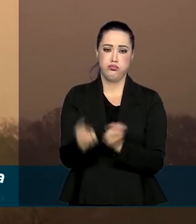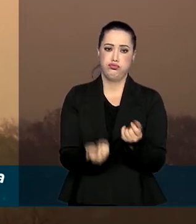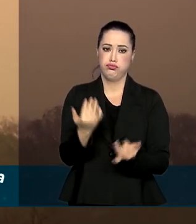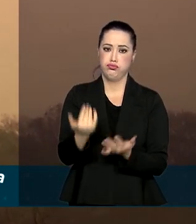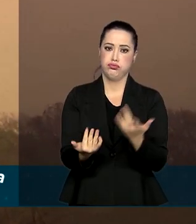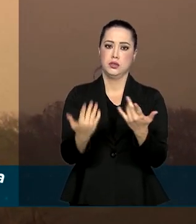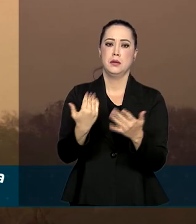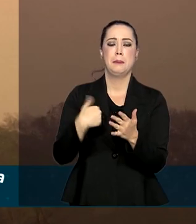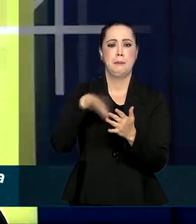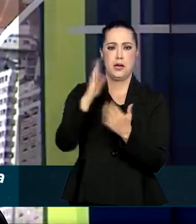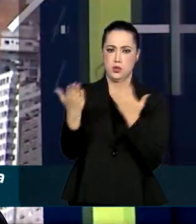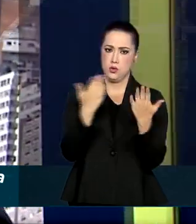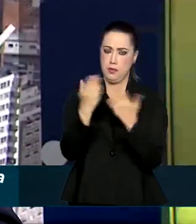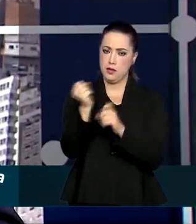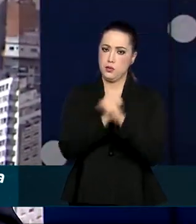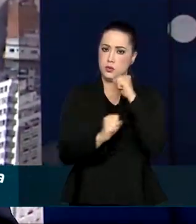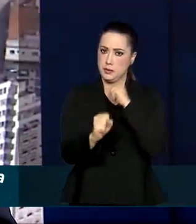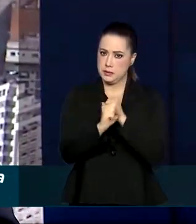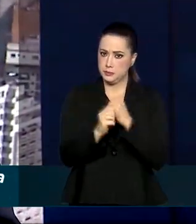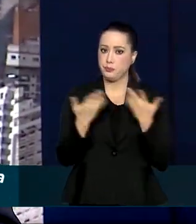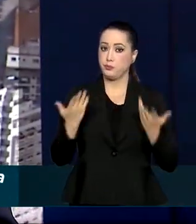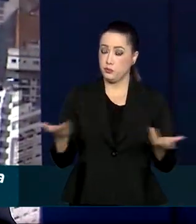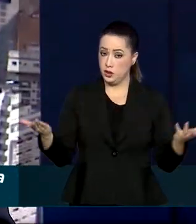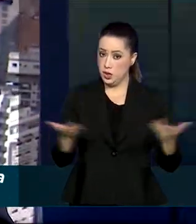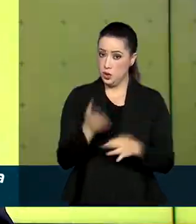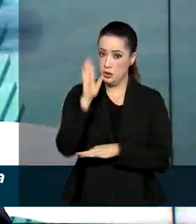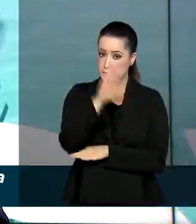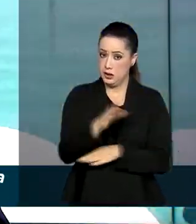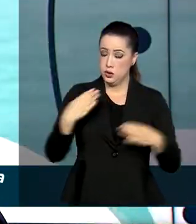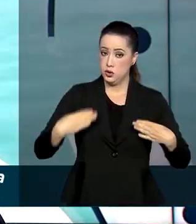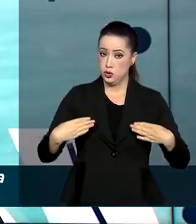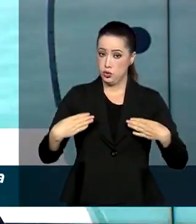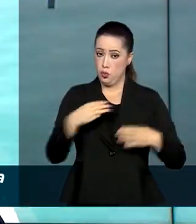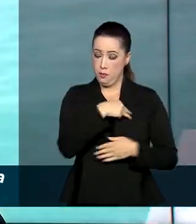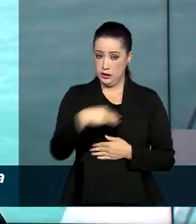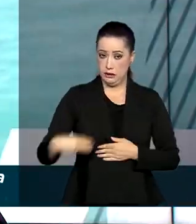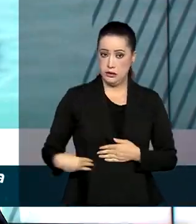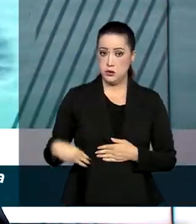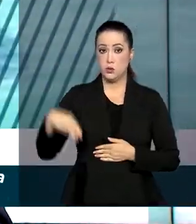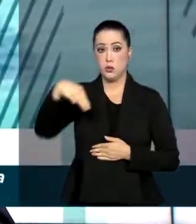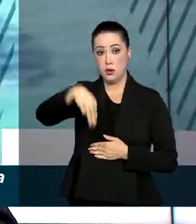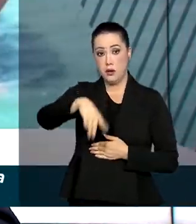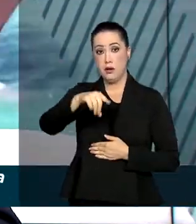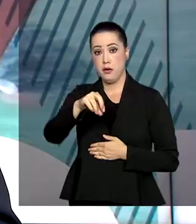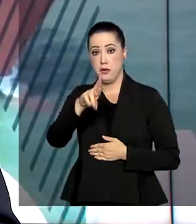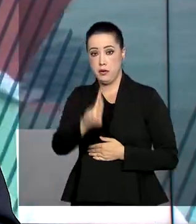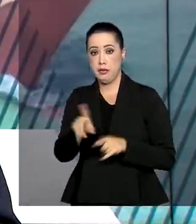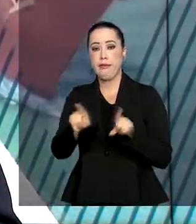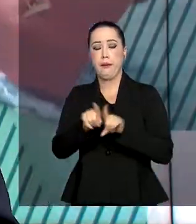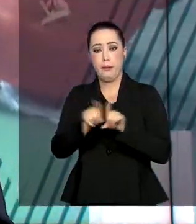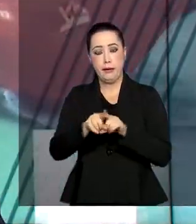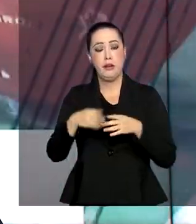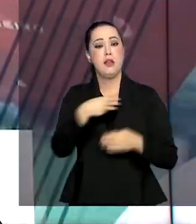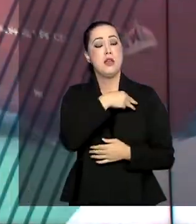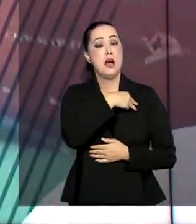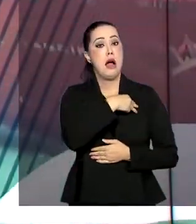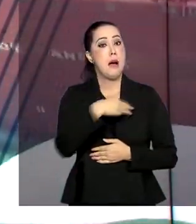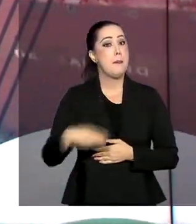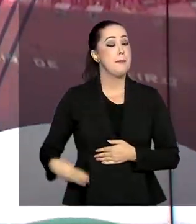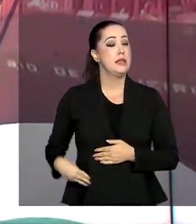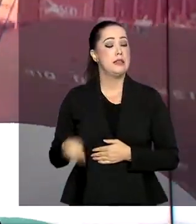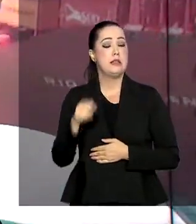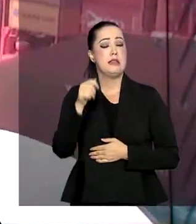do ano passado. Agora à tarde, o ministro do Desenvolvimento Regional, Rogério Marinho, e a ministra da Agricultura, Pecuária e